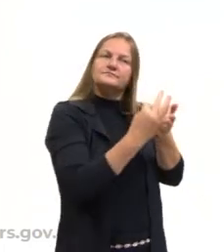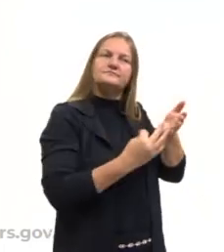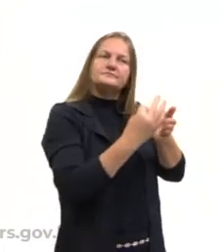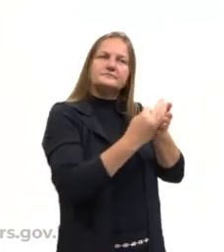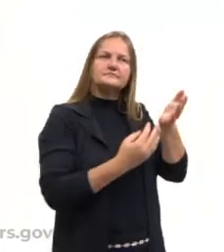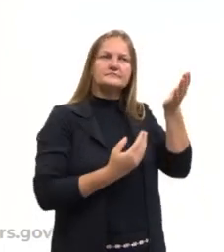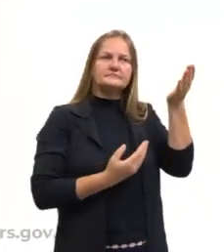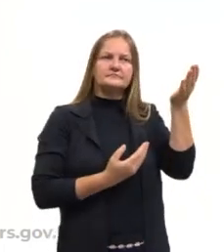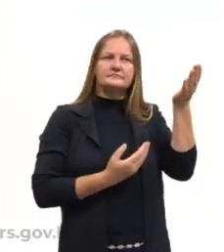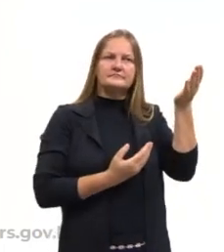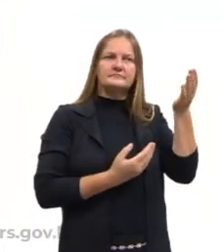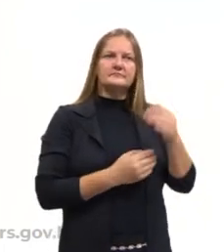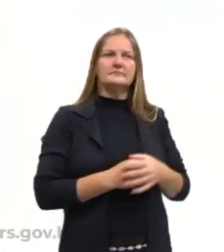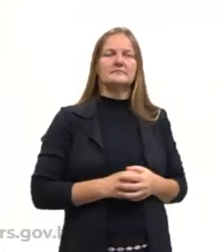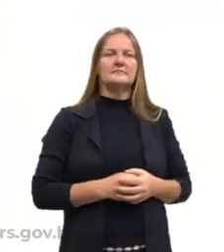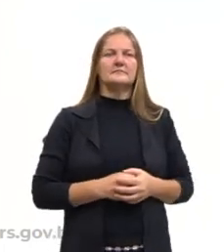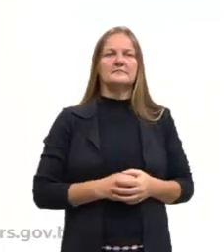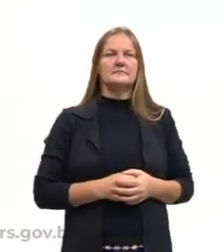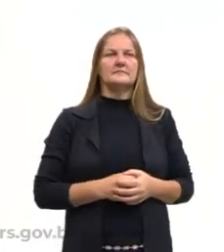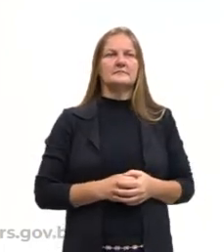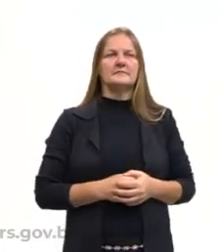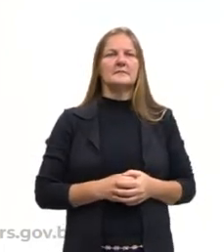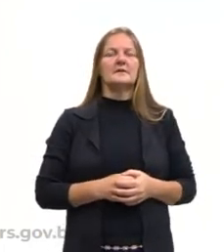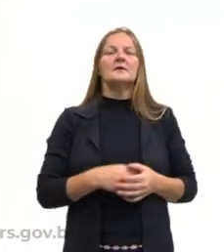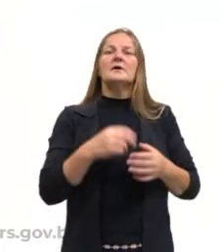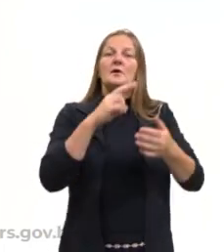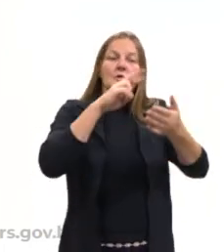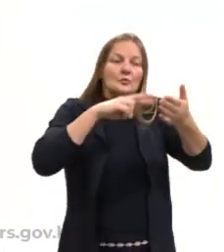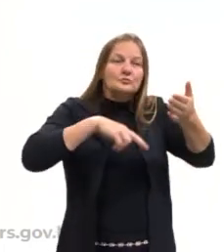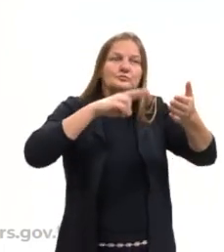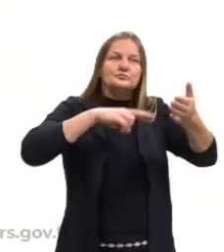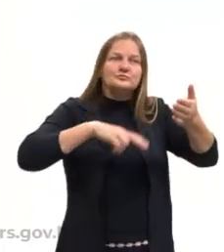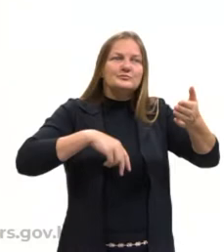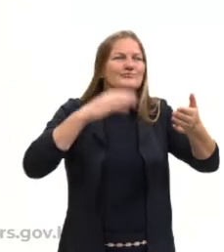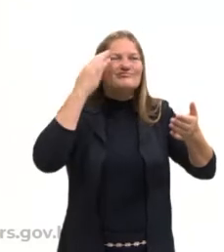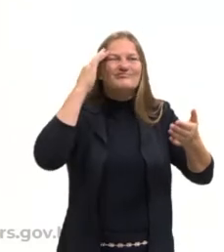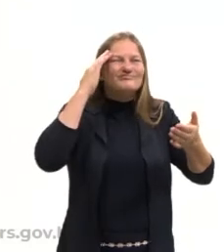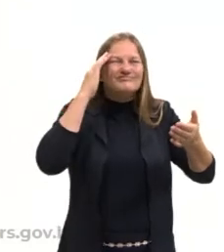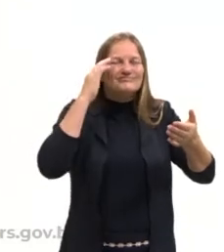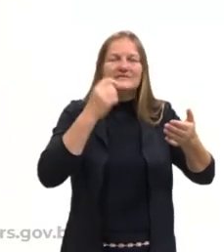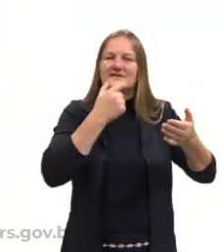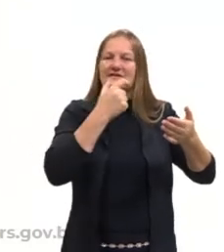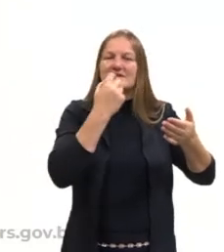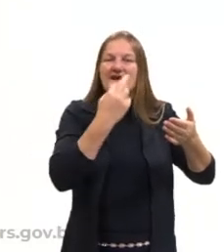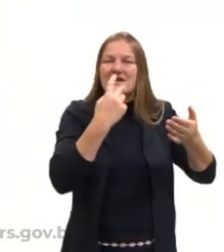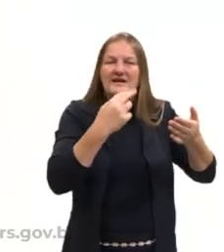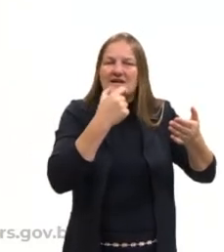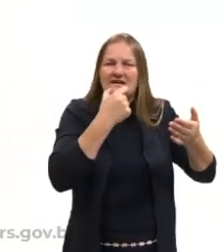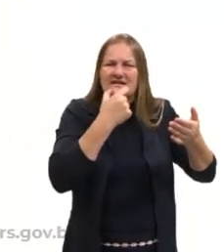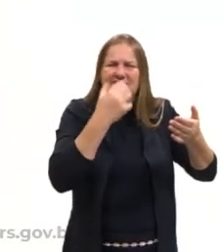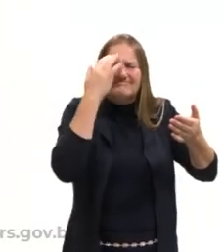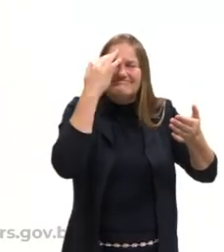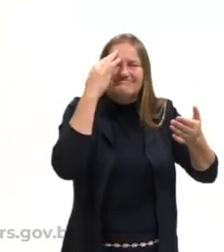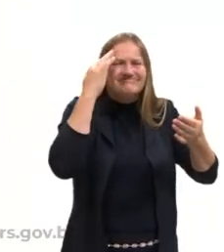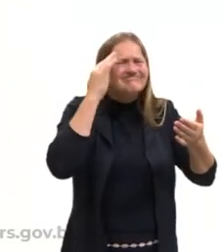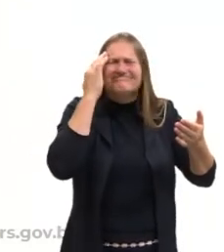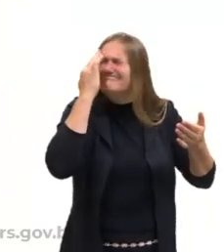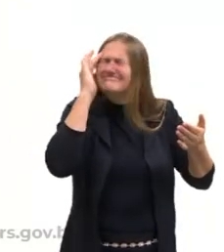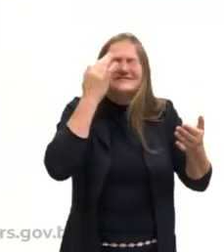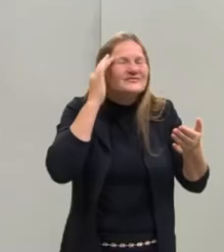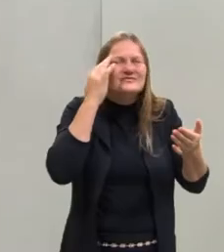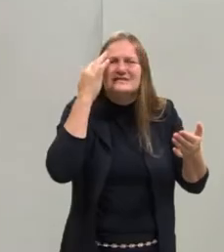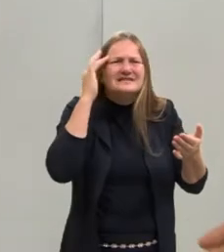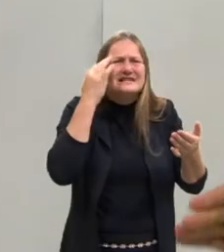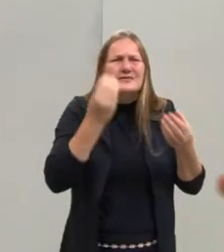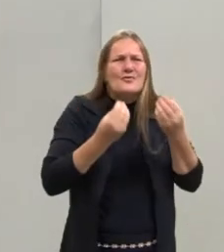por essa razão, até os leitores que julgam nada saber sobre inglês, aí, gente, entra aquela dúvida. Eu não sei inglês.